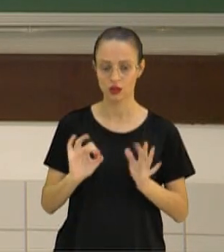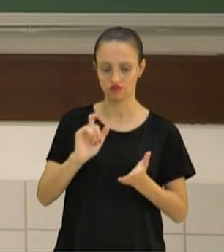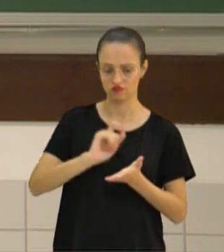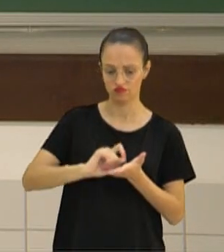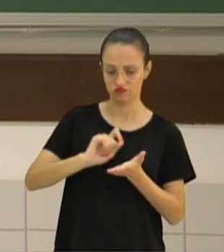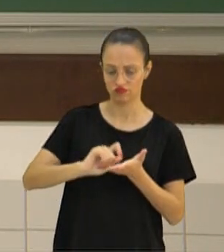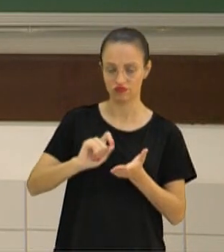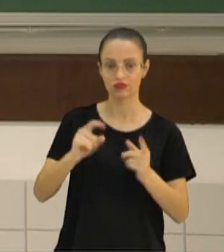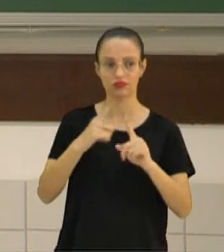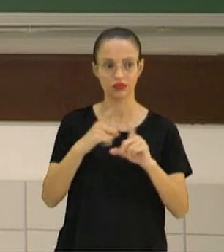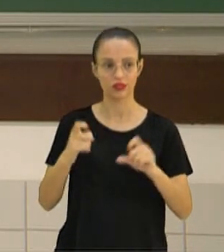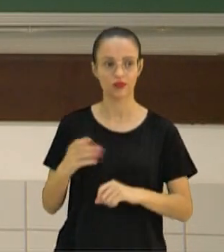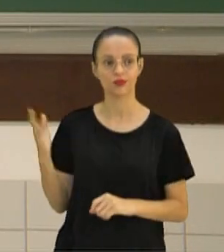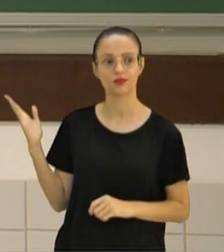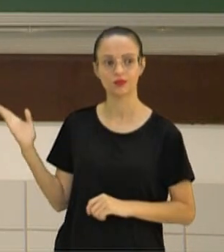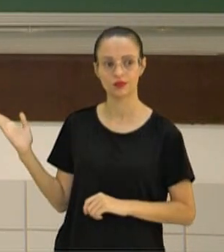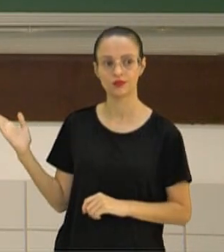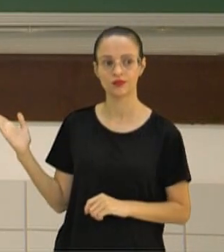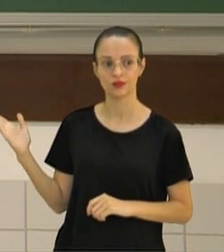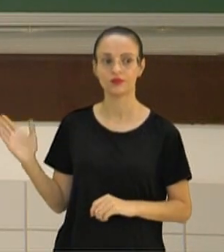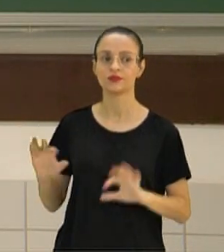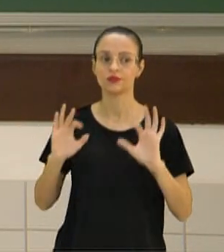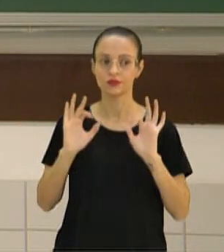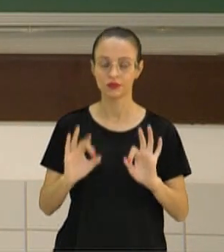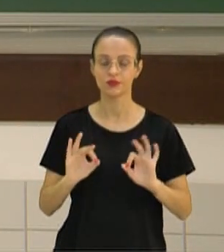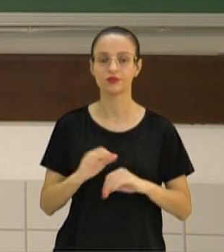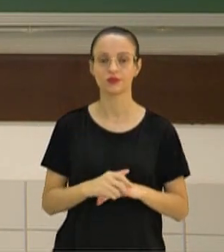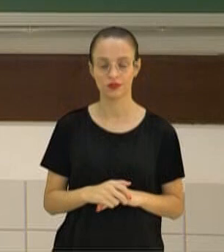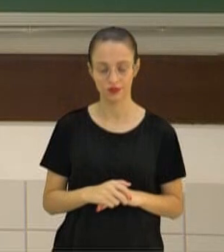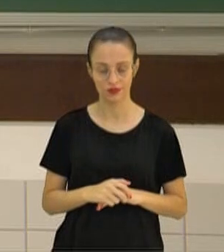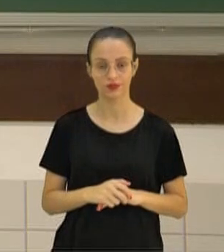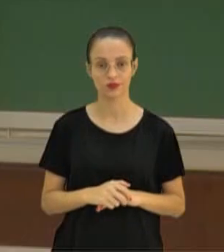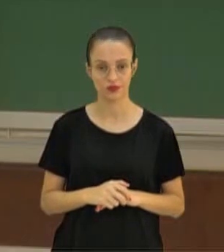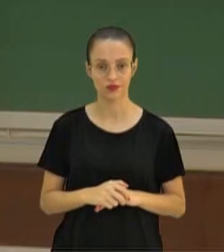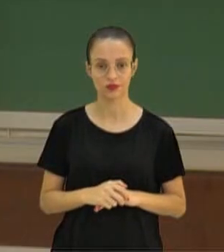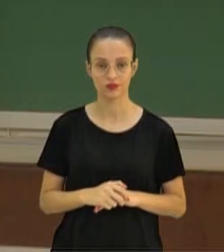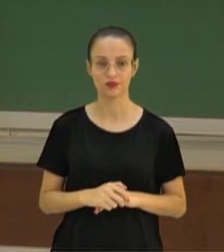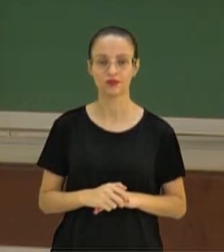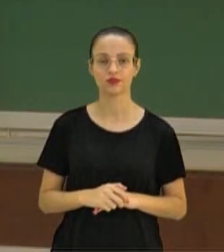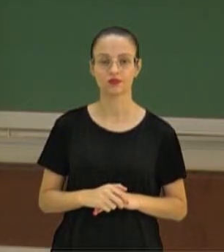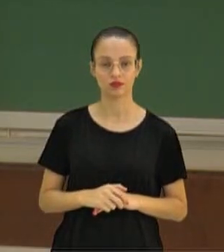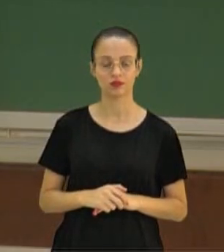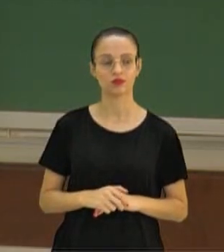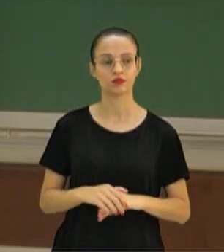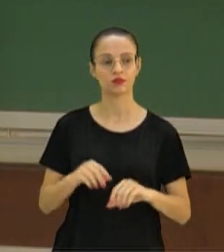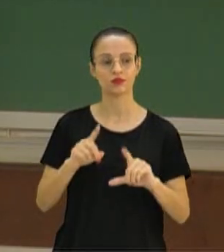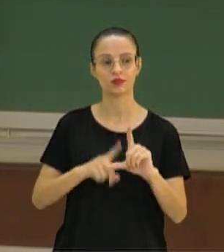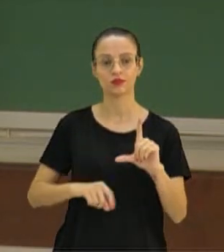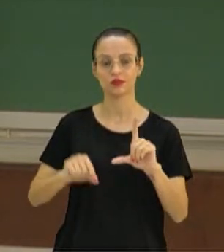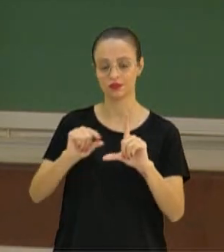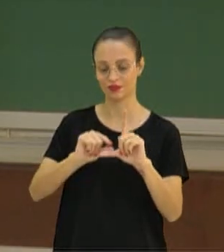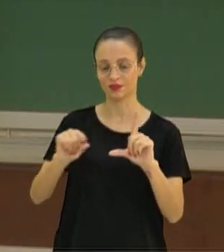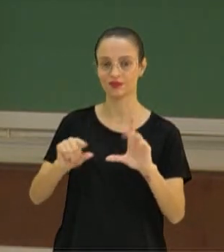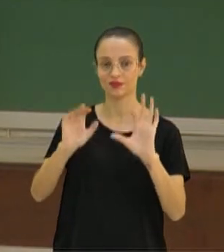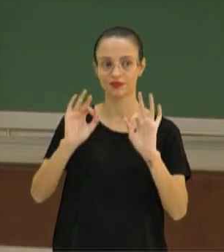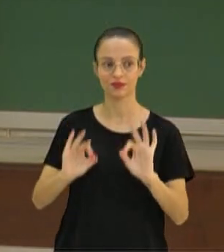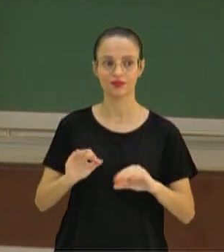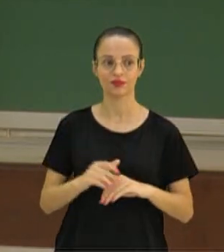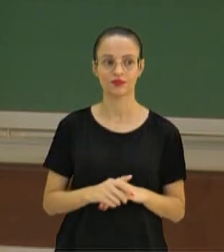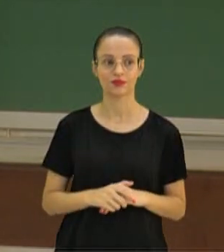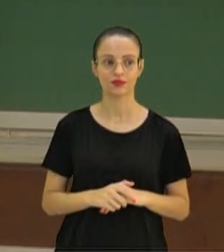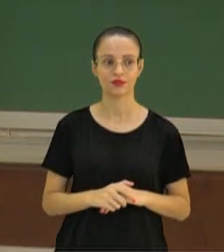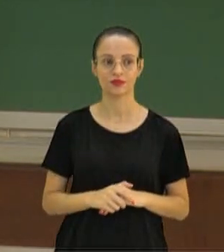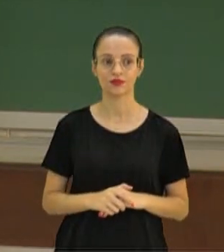Quem assinalou Canis lupus? Notem que o nome do epíteto específico começa com letra minúscula. Acertou. Então,